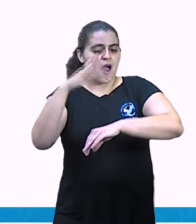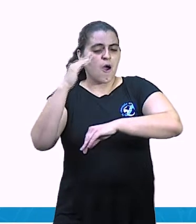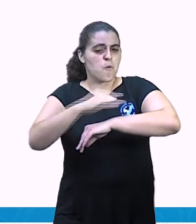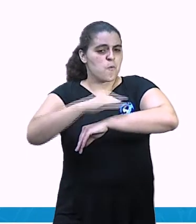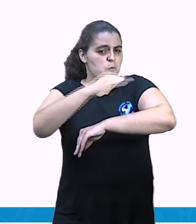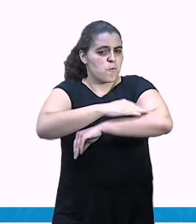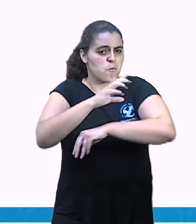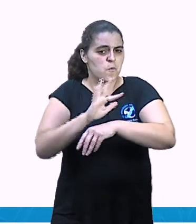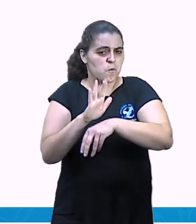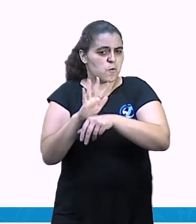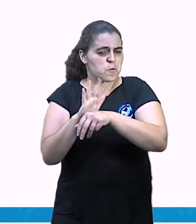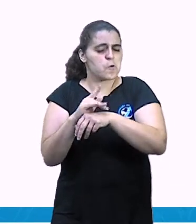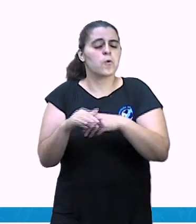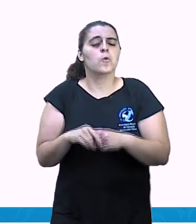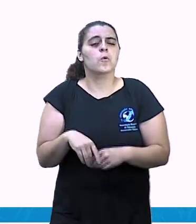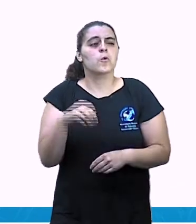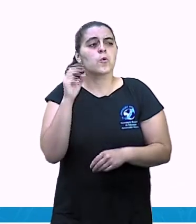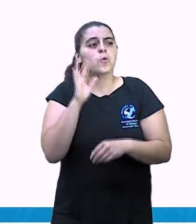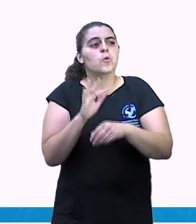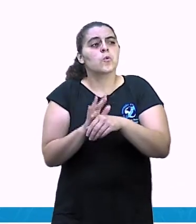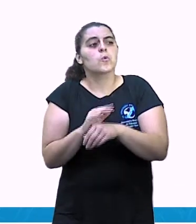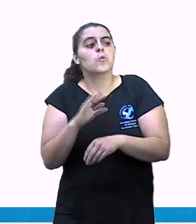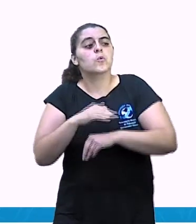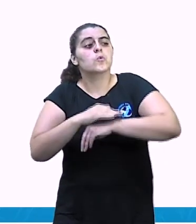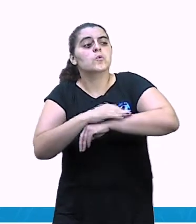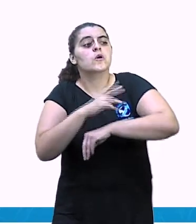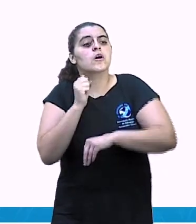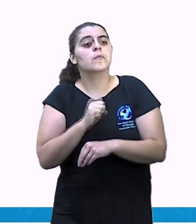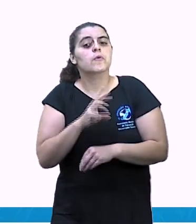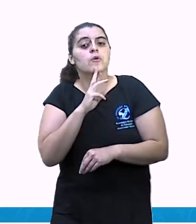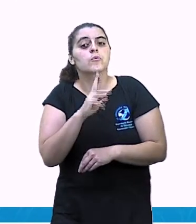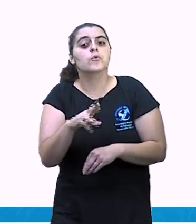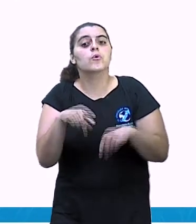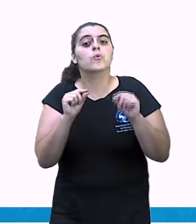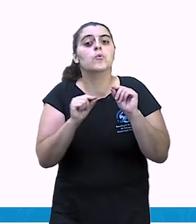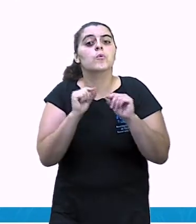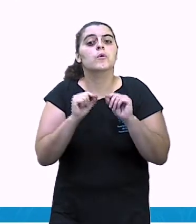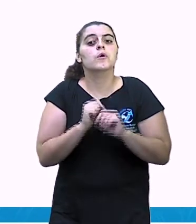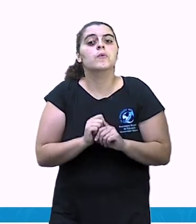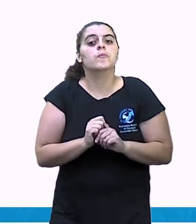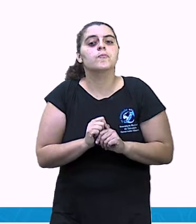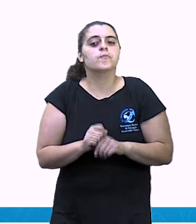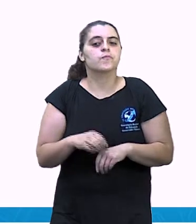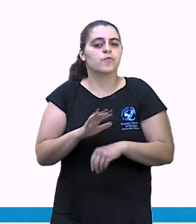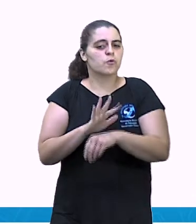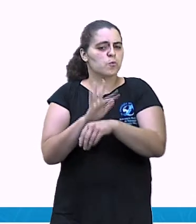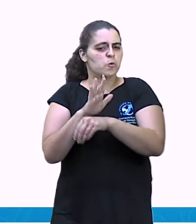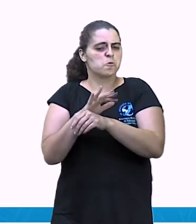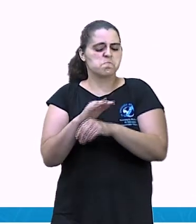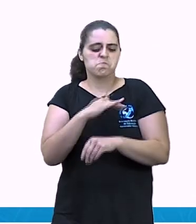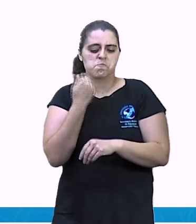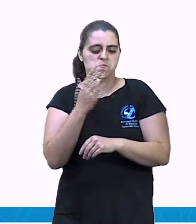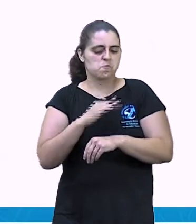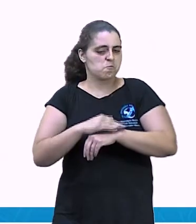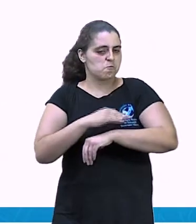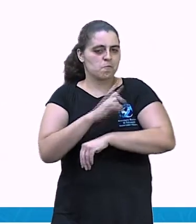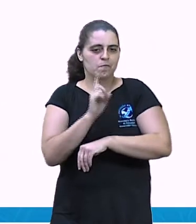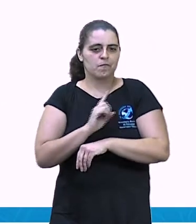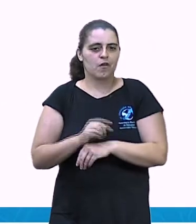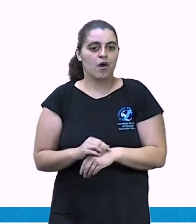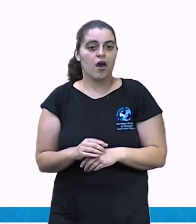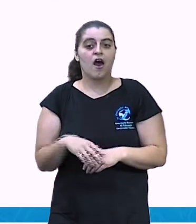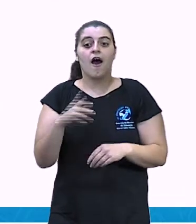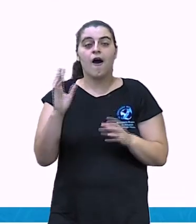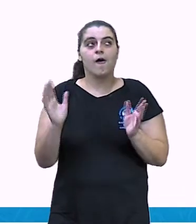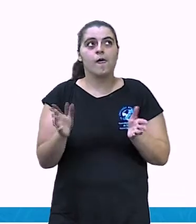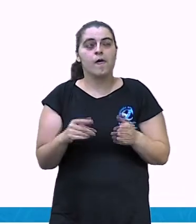casa. E olha a esperteza do sapo. E na água? Eles falaram, o sapo falou que iria